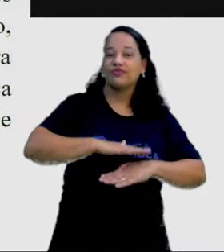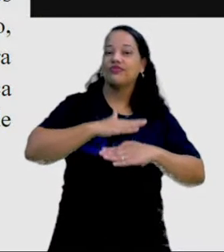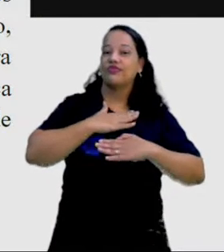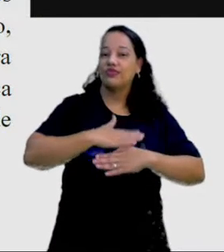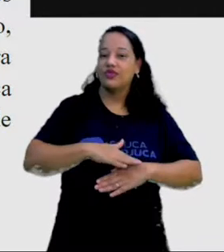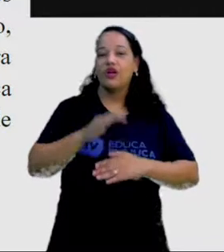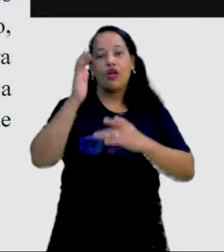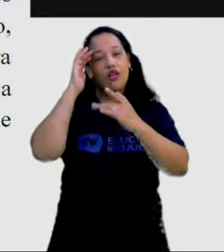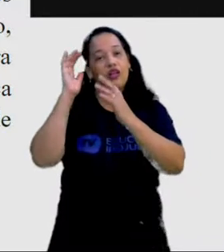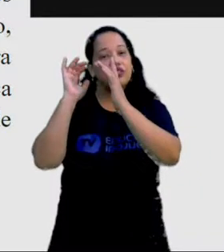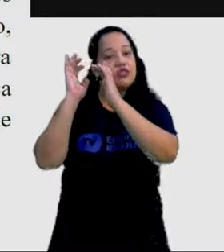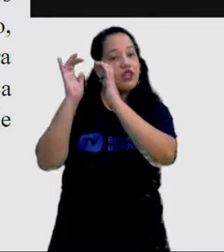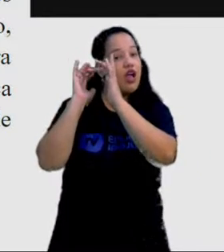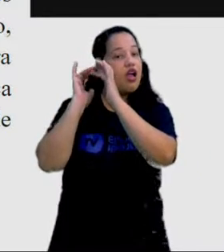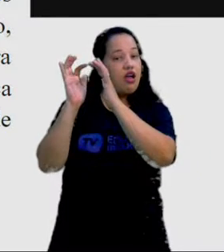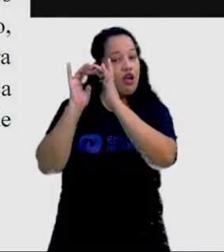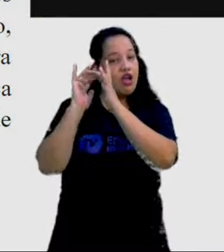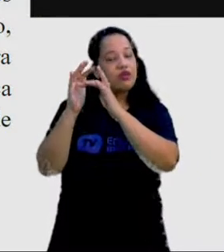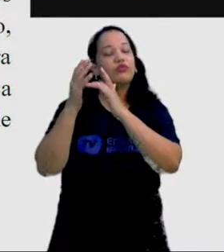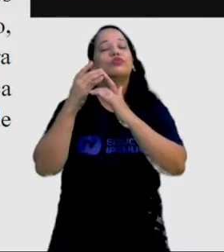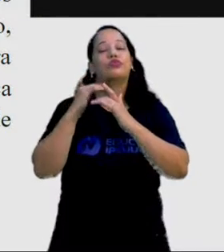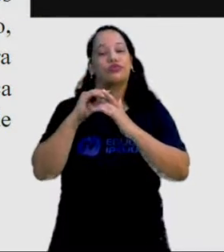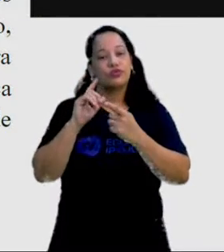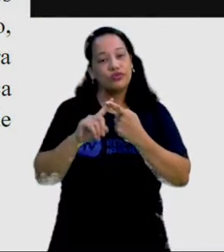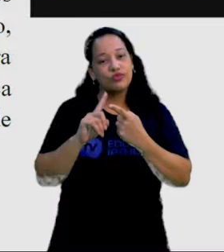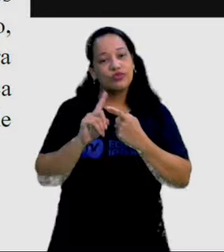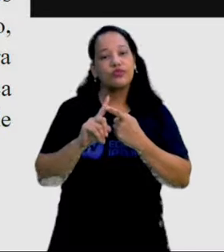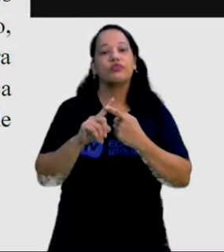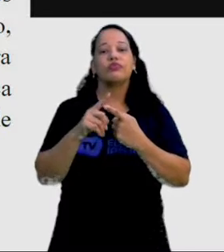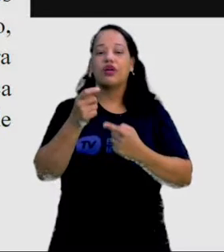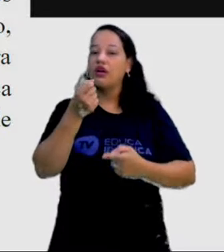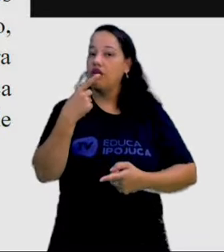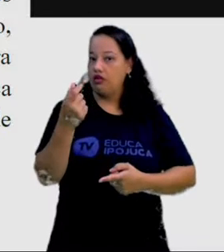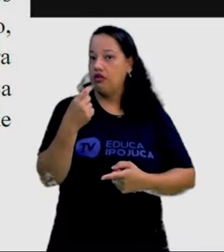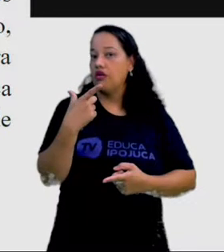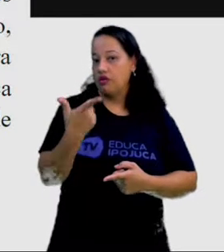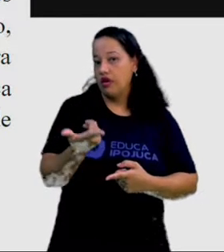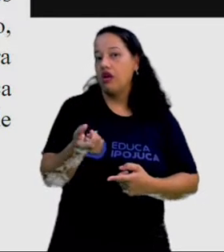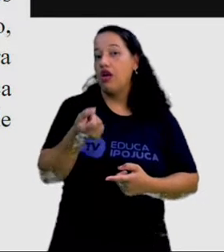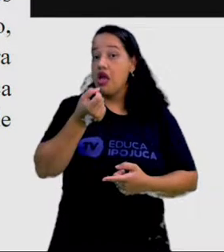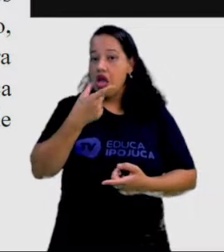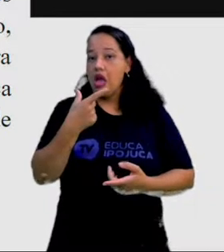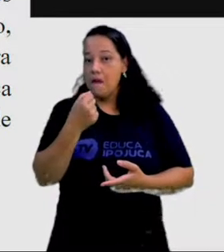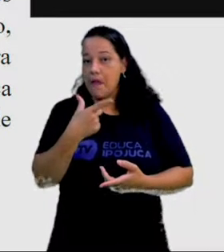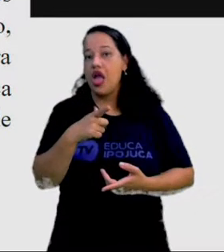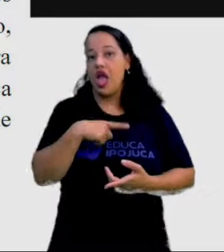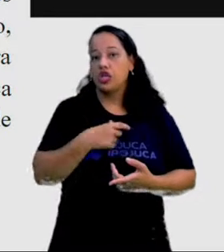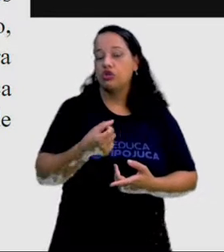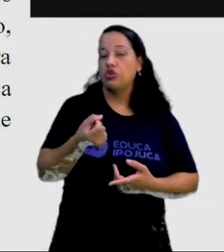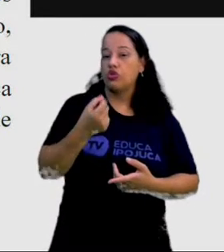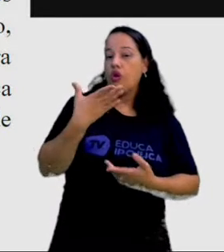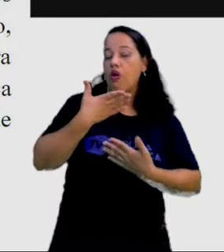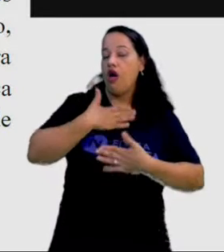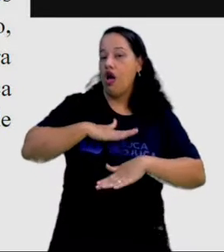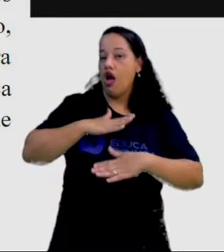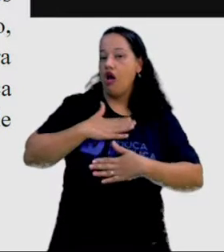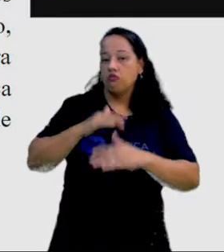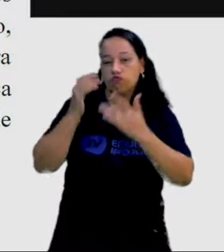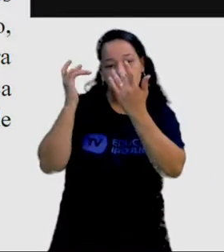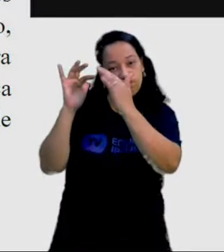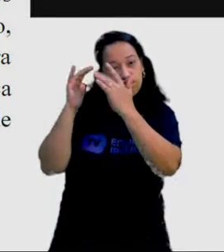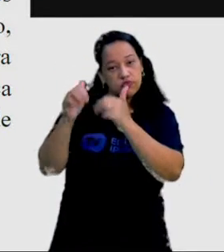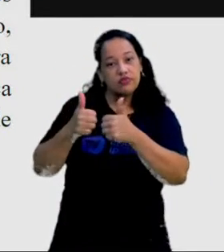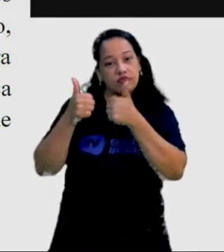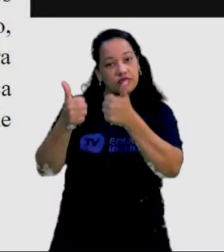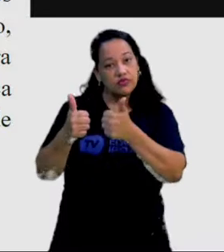neurotransmissores, assim como alguns medicamentos também antidepressivos. Além disso, né?